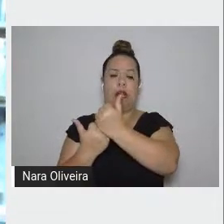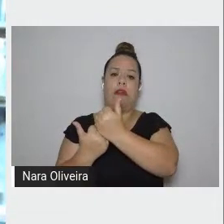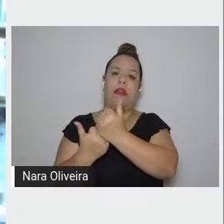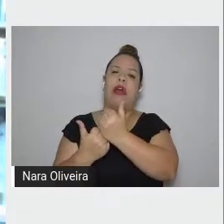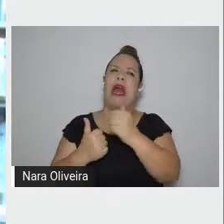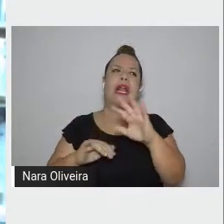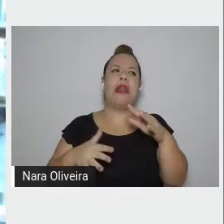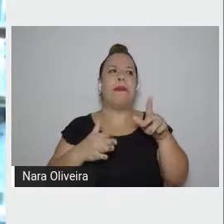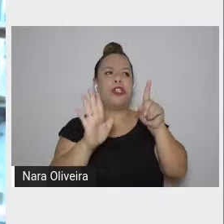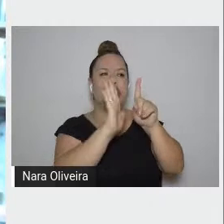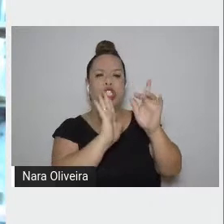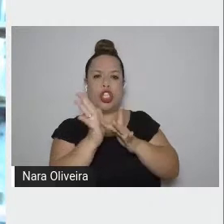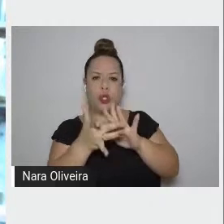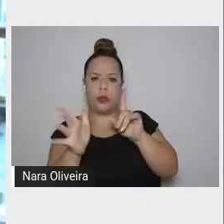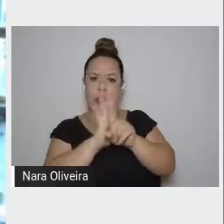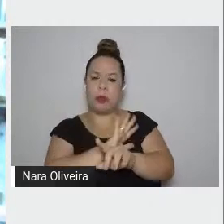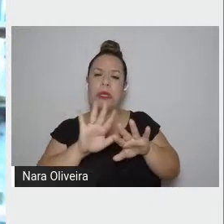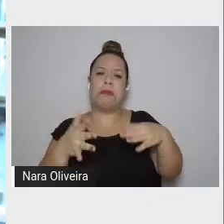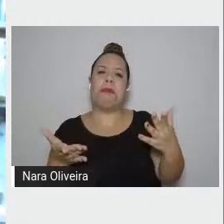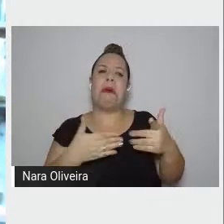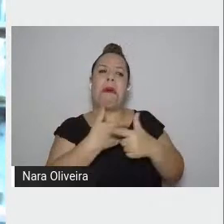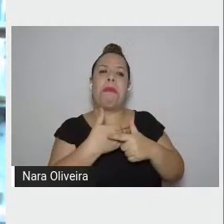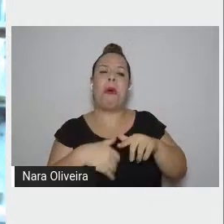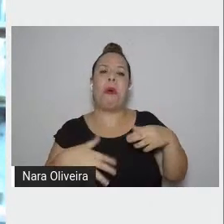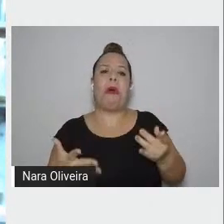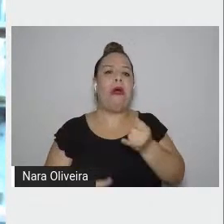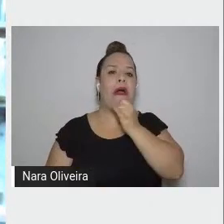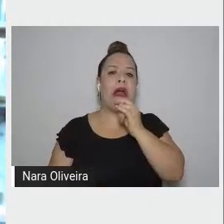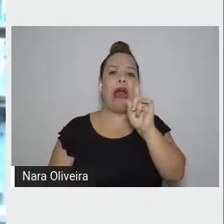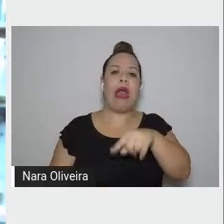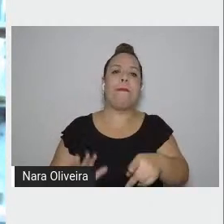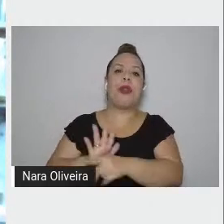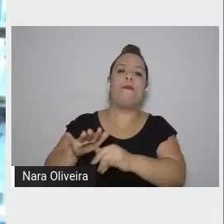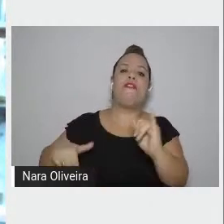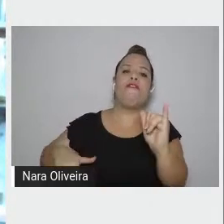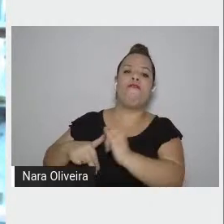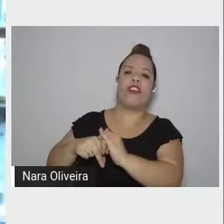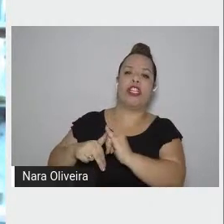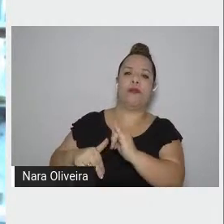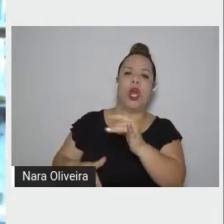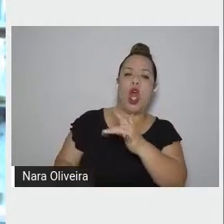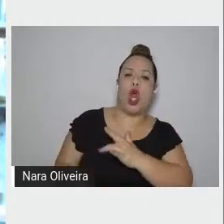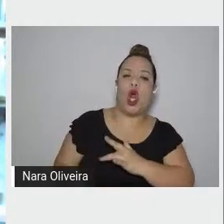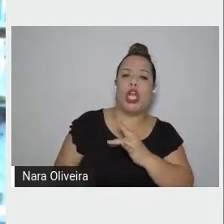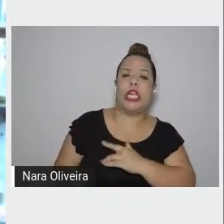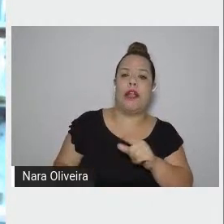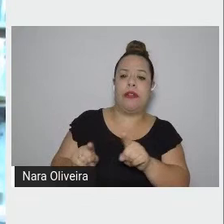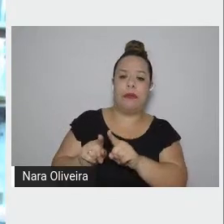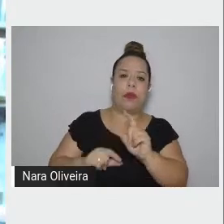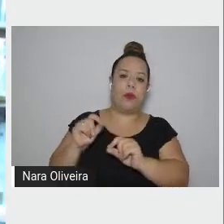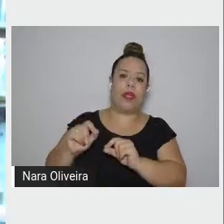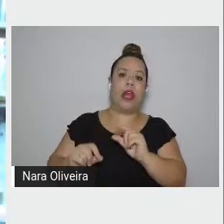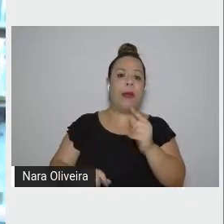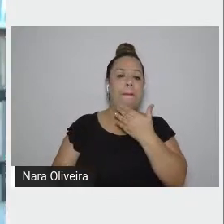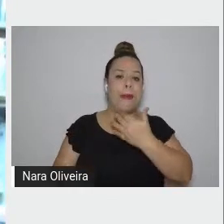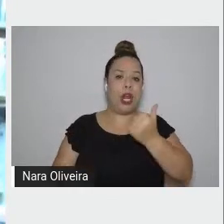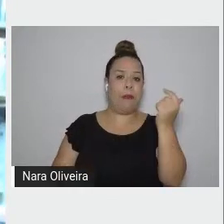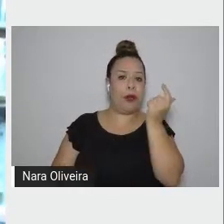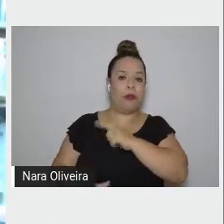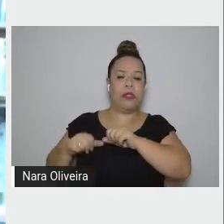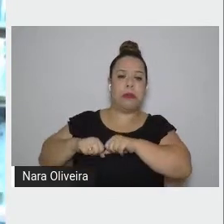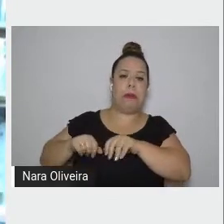de mártir, o de vítima, que é o que de melhorar para fazer espalhar uma crença e